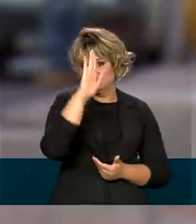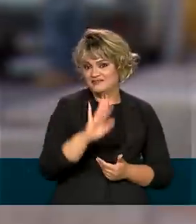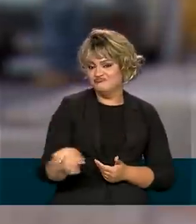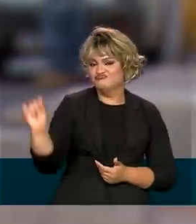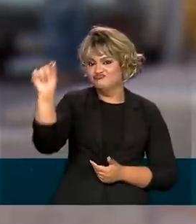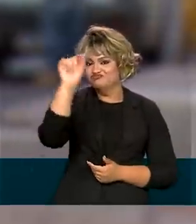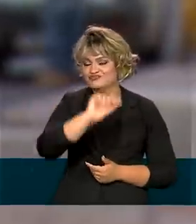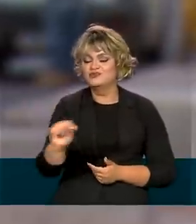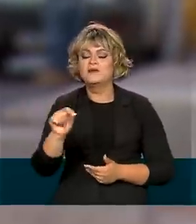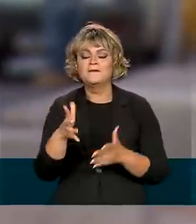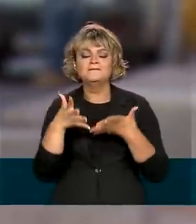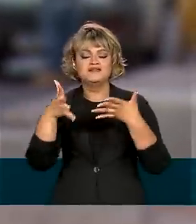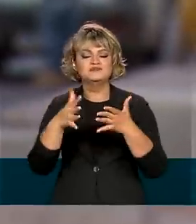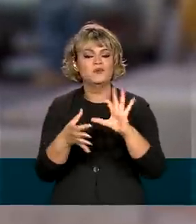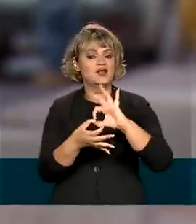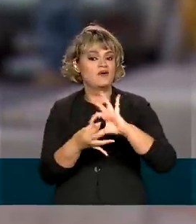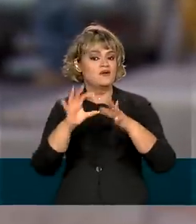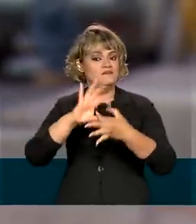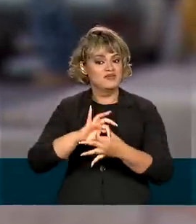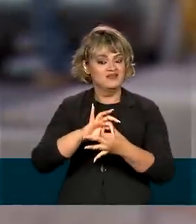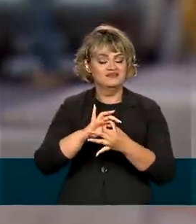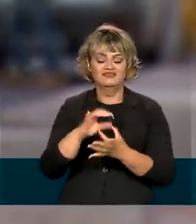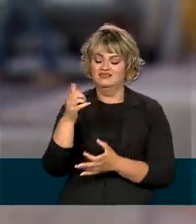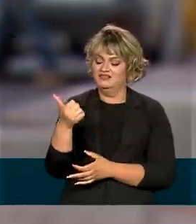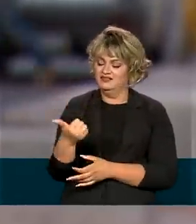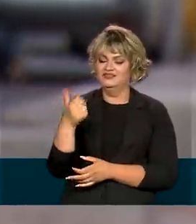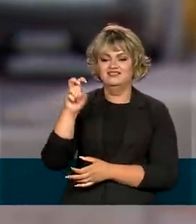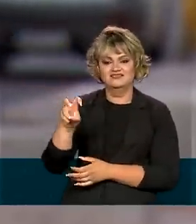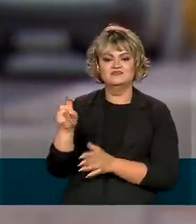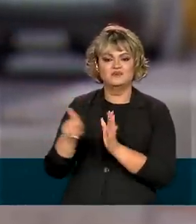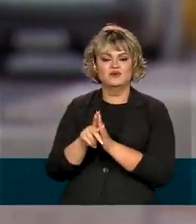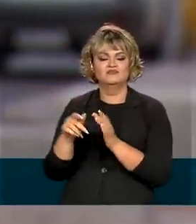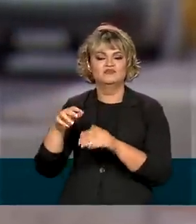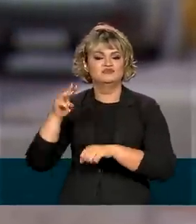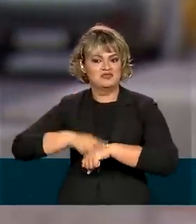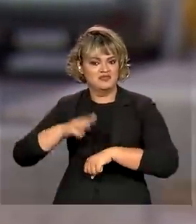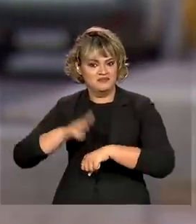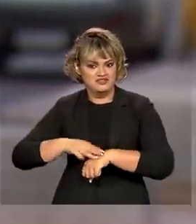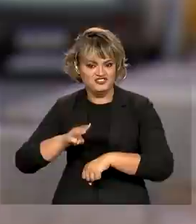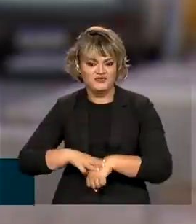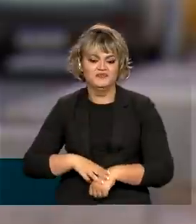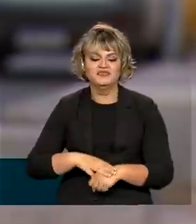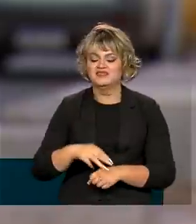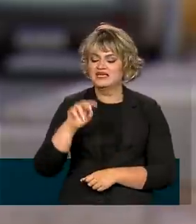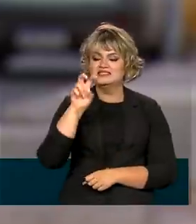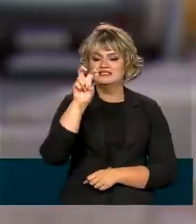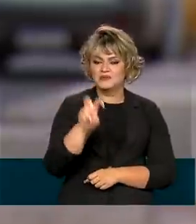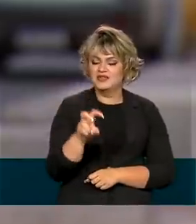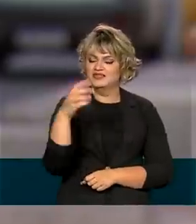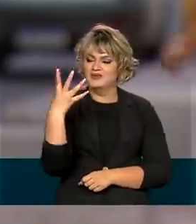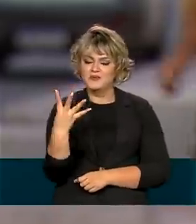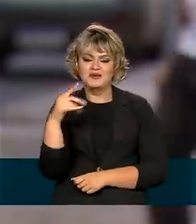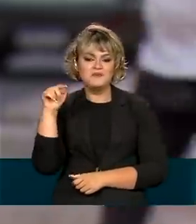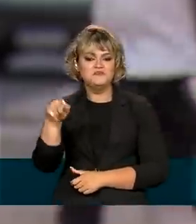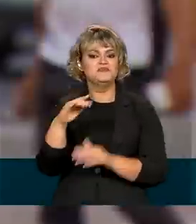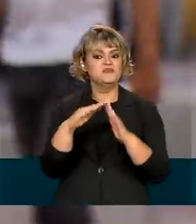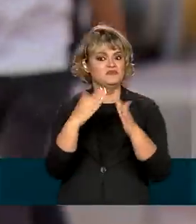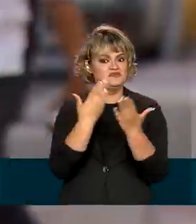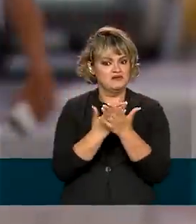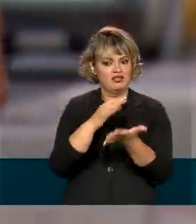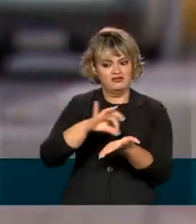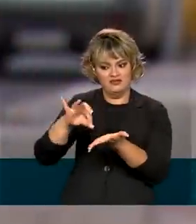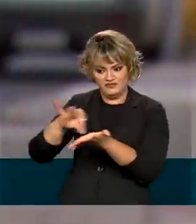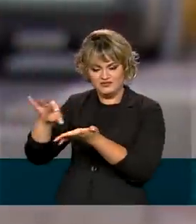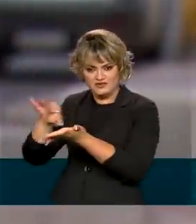participaram da 15ª edição da Olimpíada Brasileira de Matemática. Das mais de 54 mil escolas inscritas,